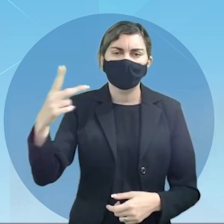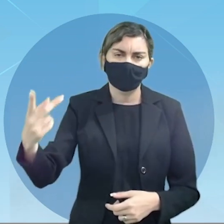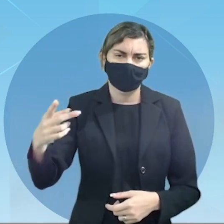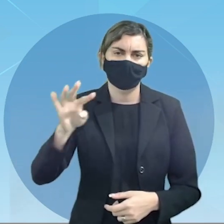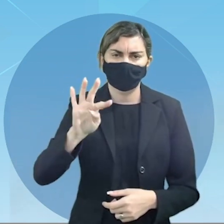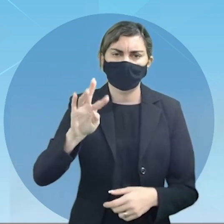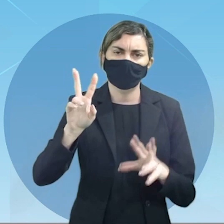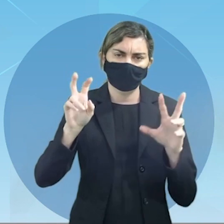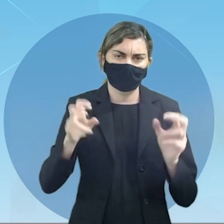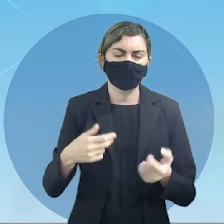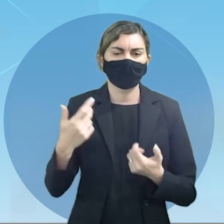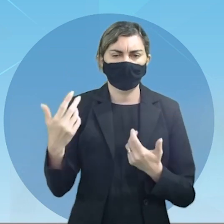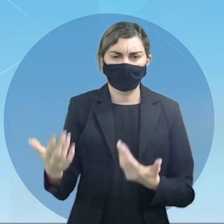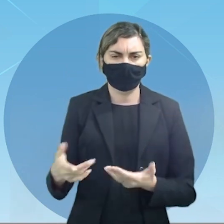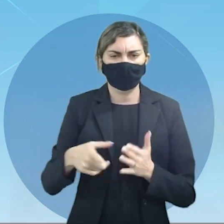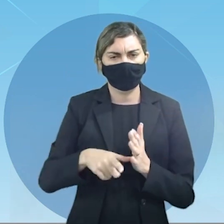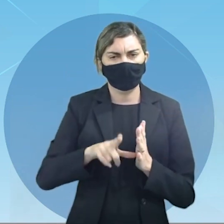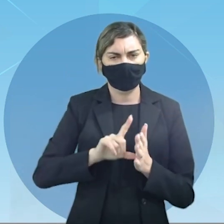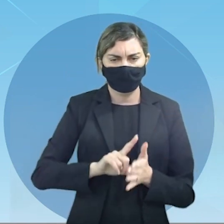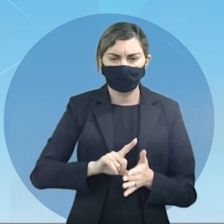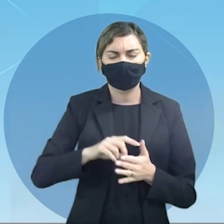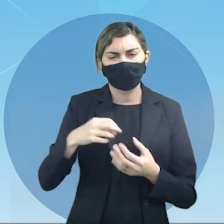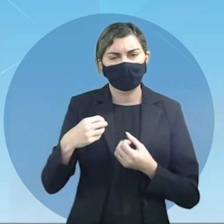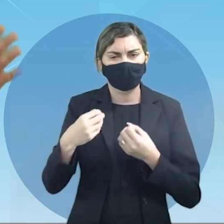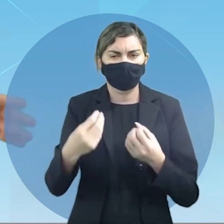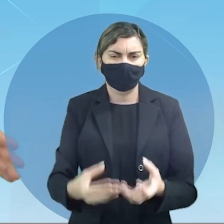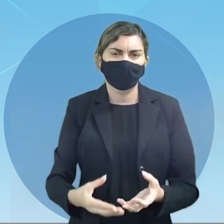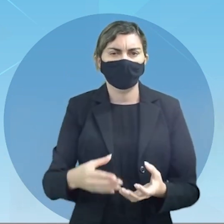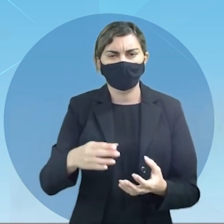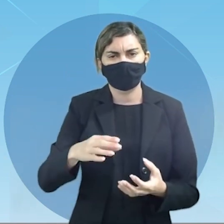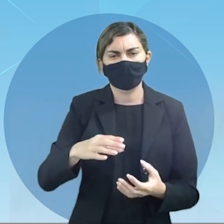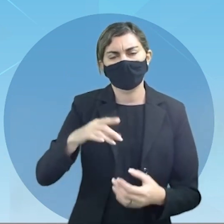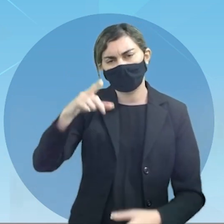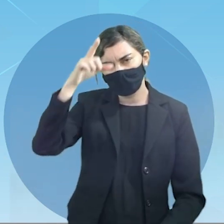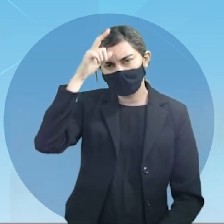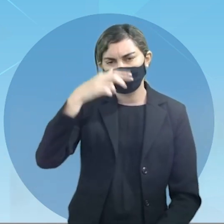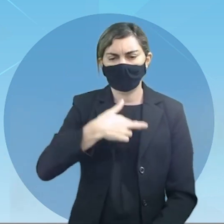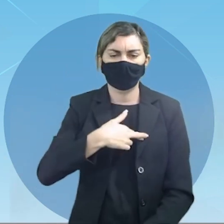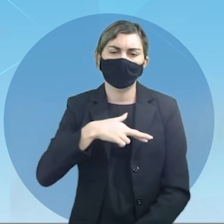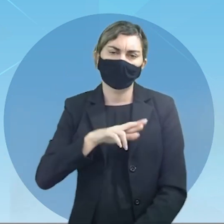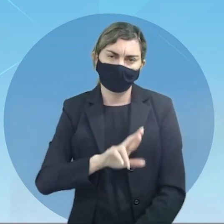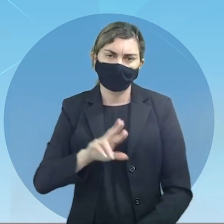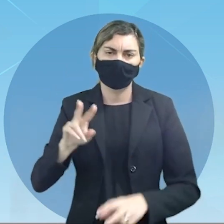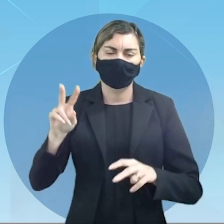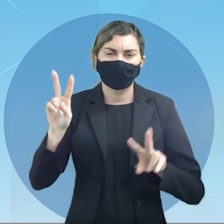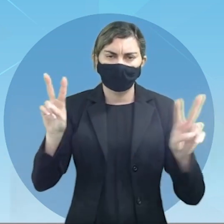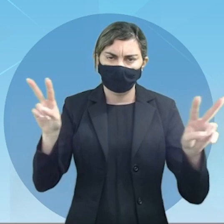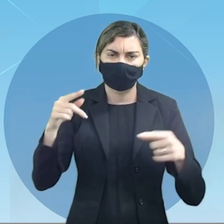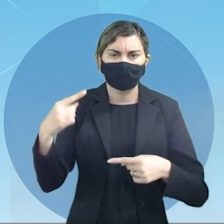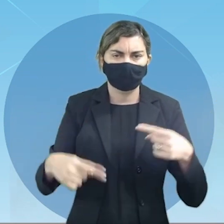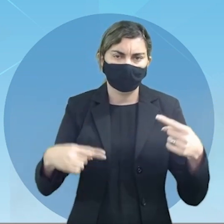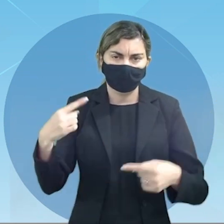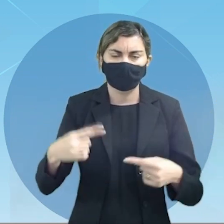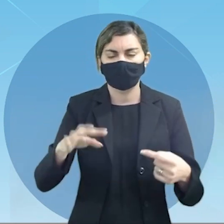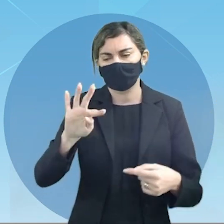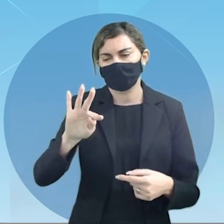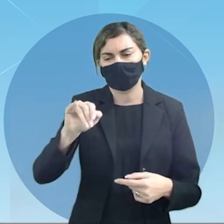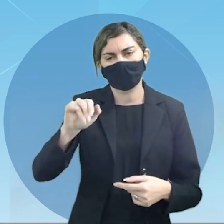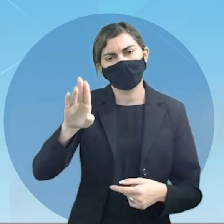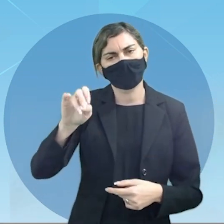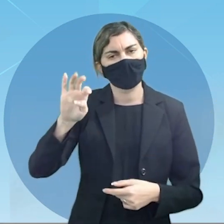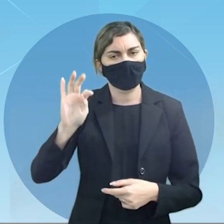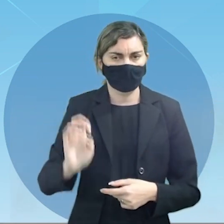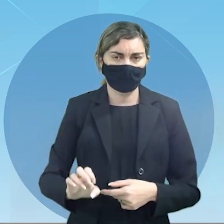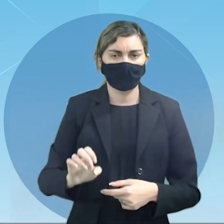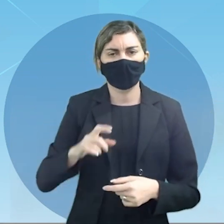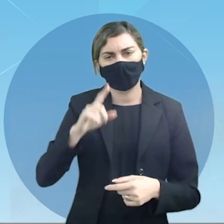título como já falei anteriormente é um título dado a um líder espiritual e político do Tibete e lembrar do que